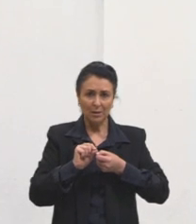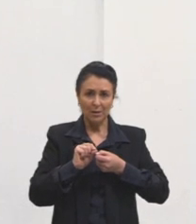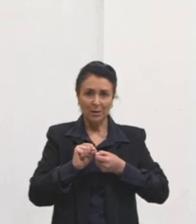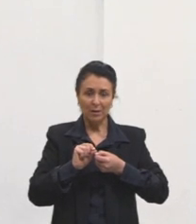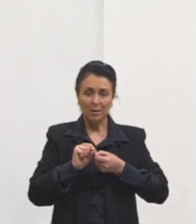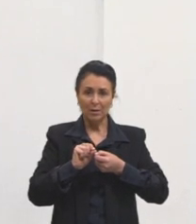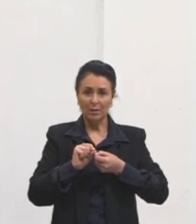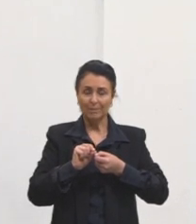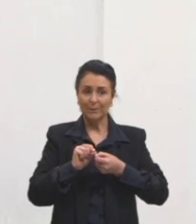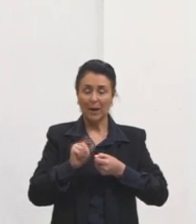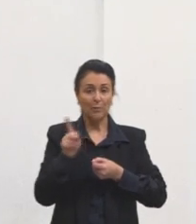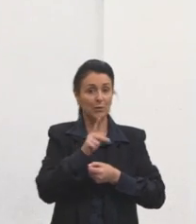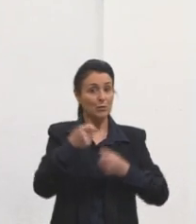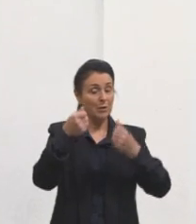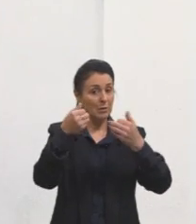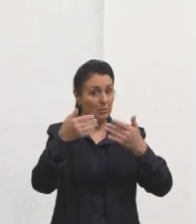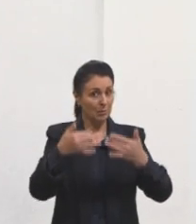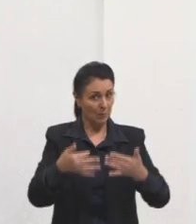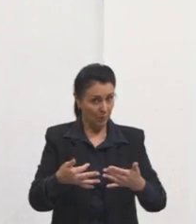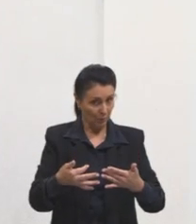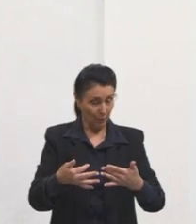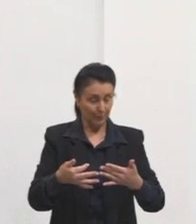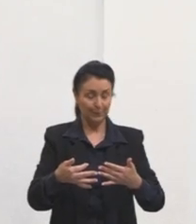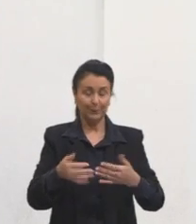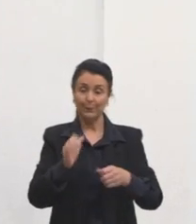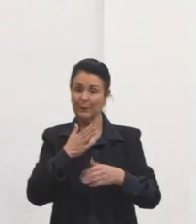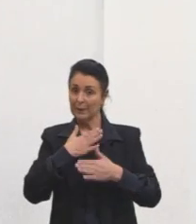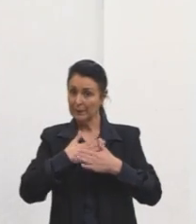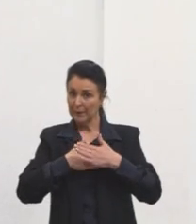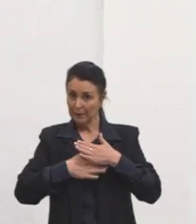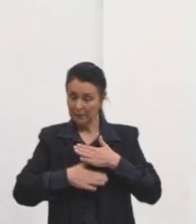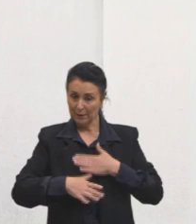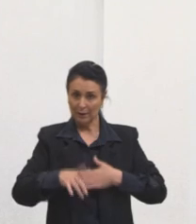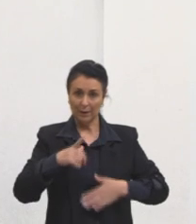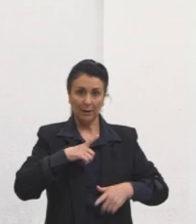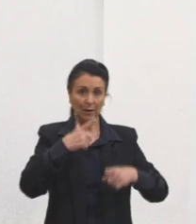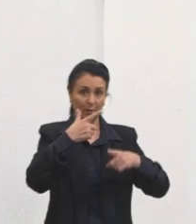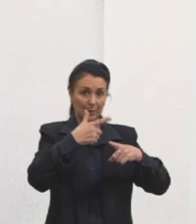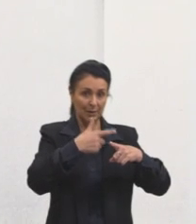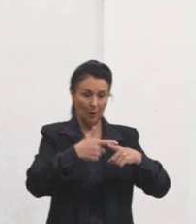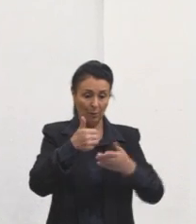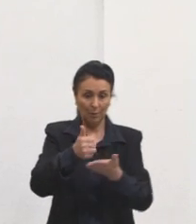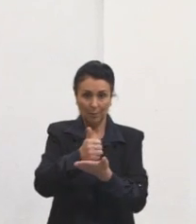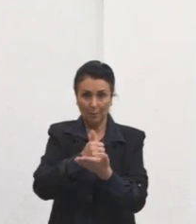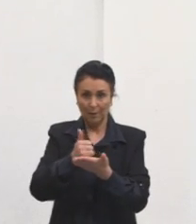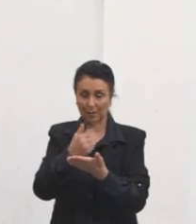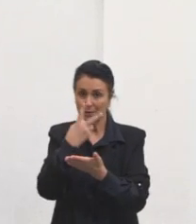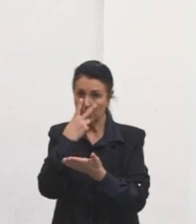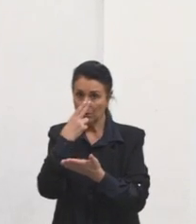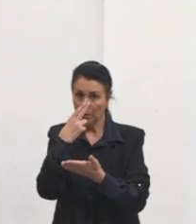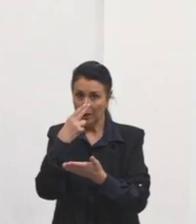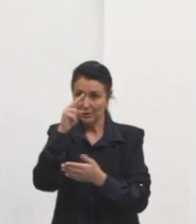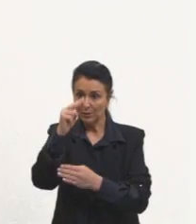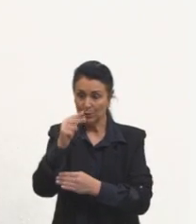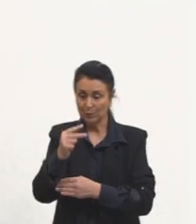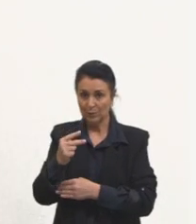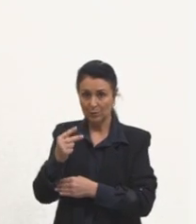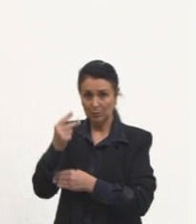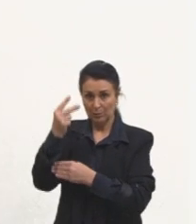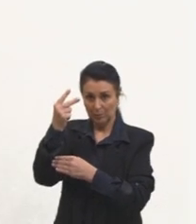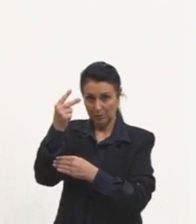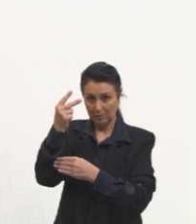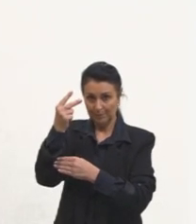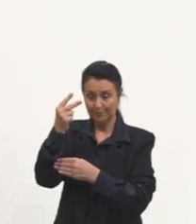a gente não conversou ainda, mas se a gente tem uma multiplicação de bases iguais com expoentes, a gente